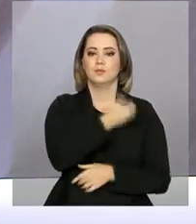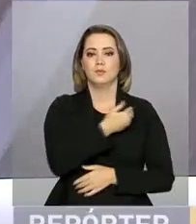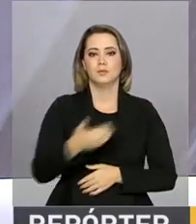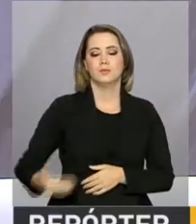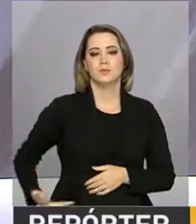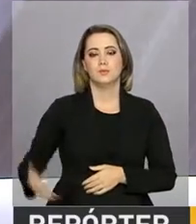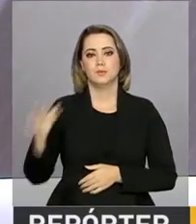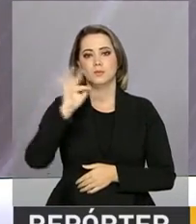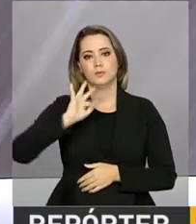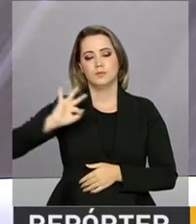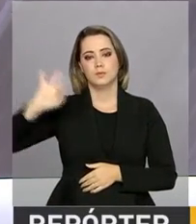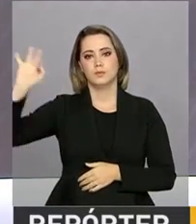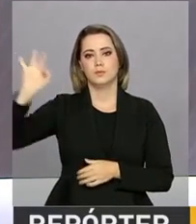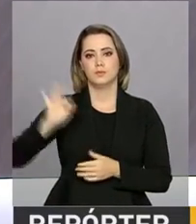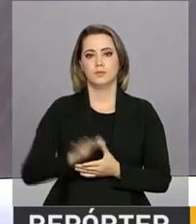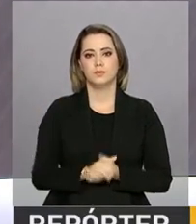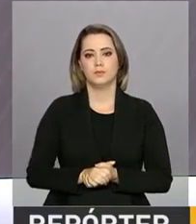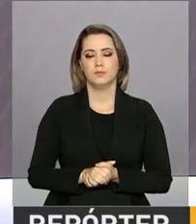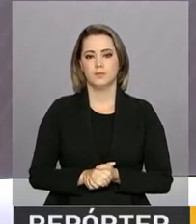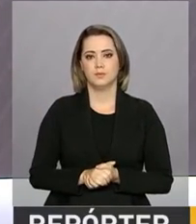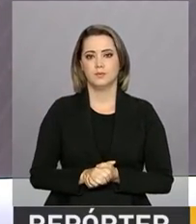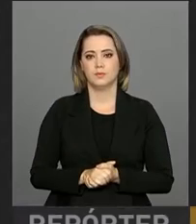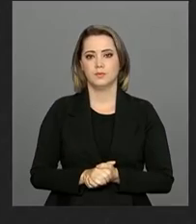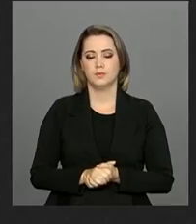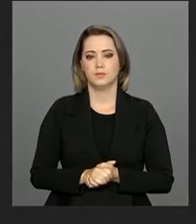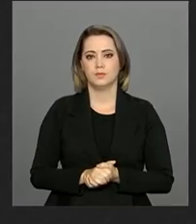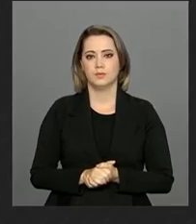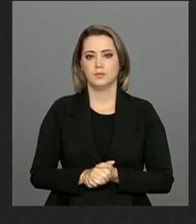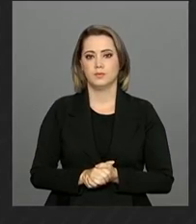gente aqui na NBR, a TV do Governo Federal.